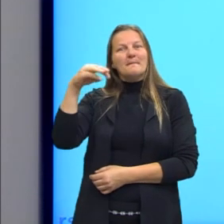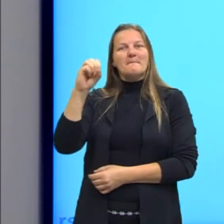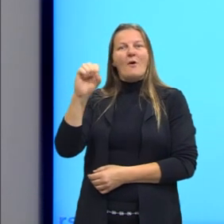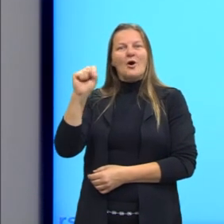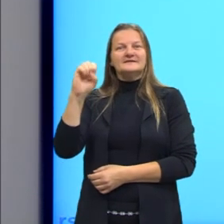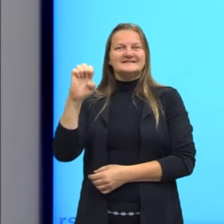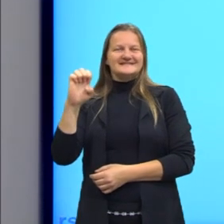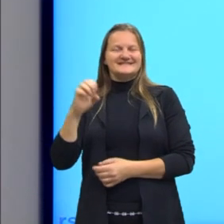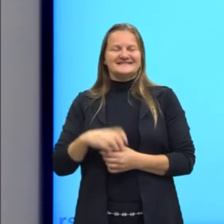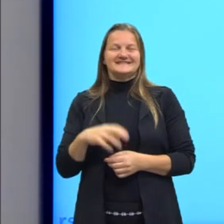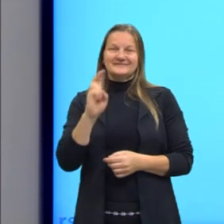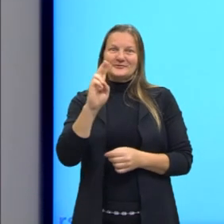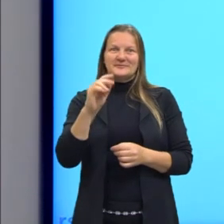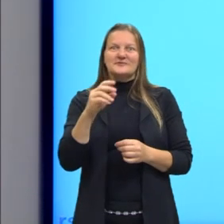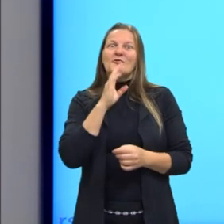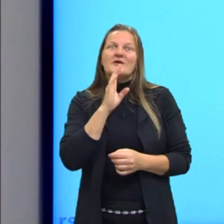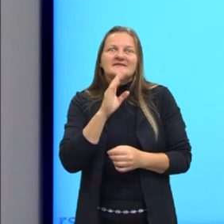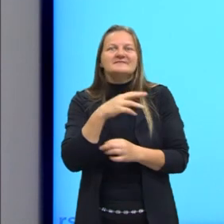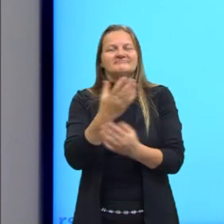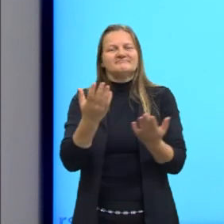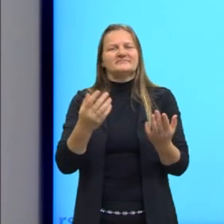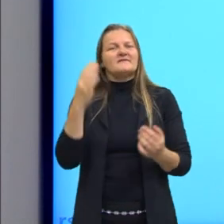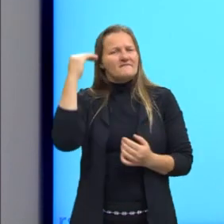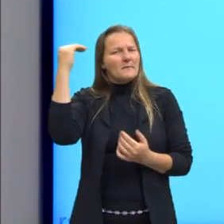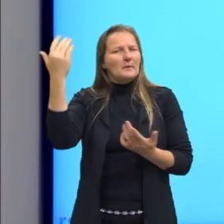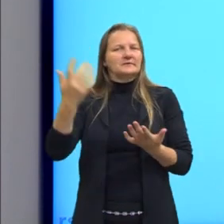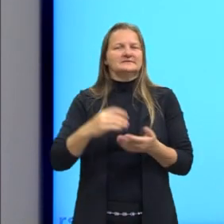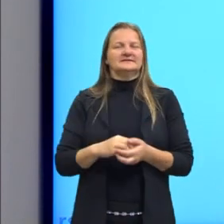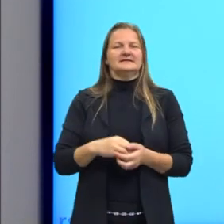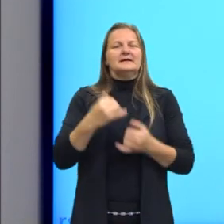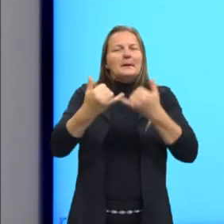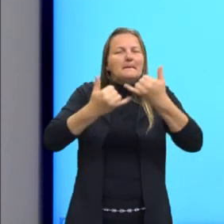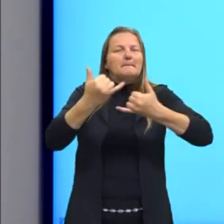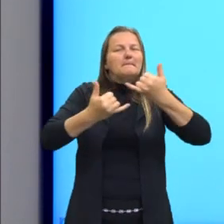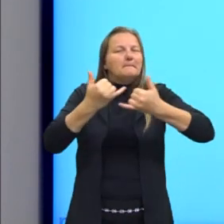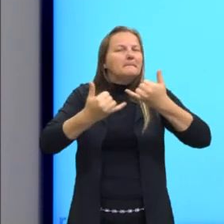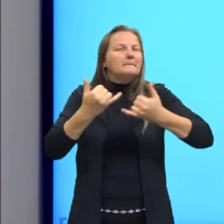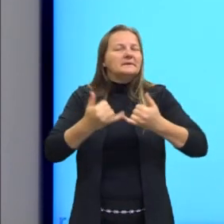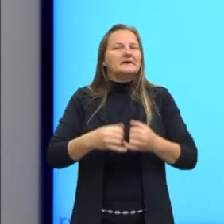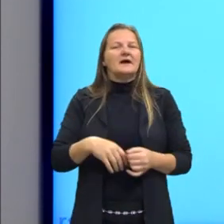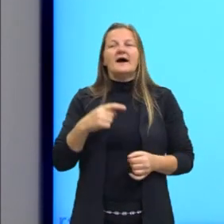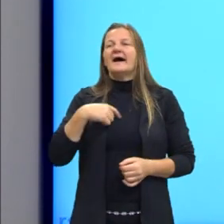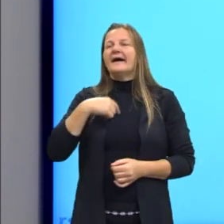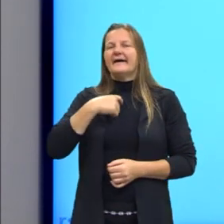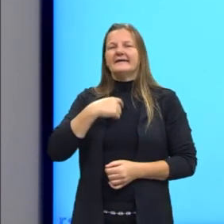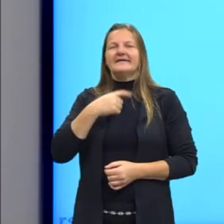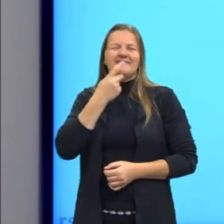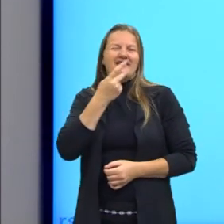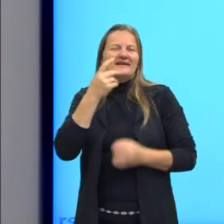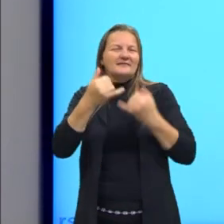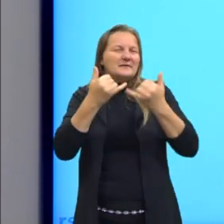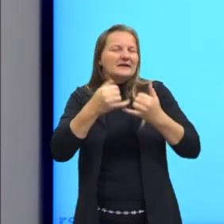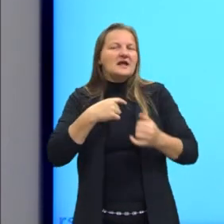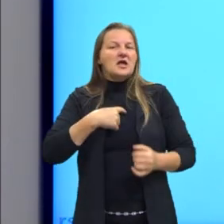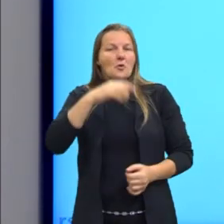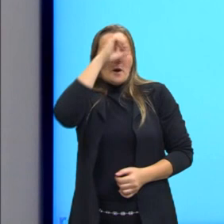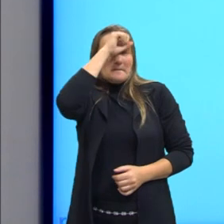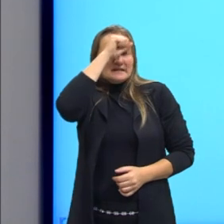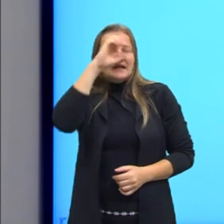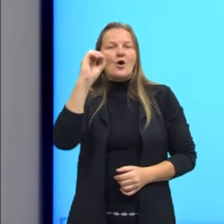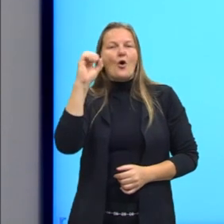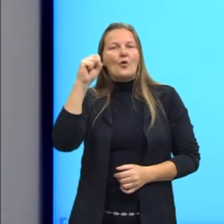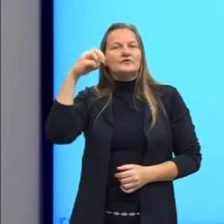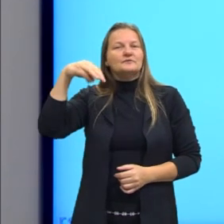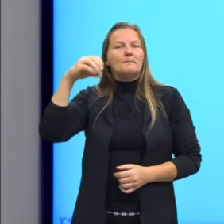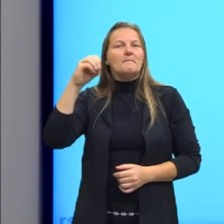A osmose é uma das mais conhecidas, né? Muita gente até brinca que não dá para a gente aprender por osmose, né? Eu lembro da